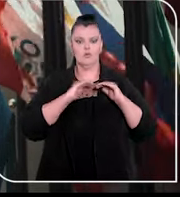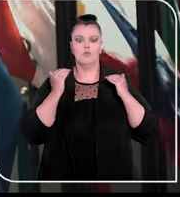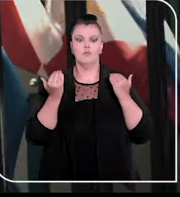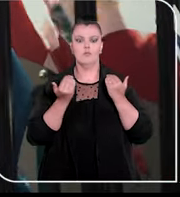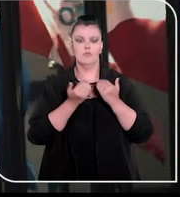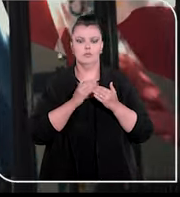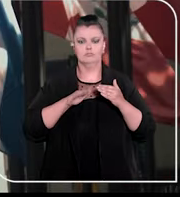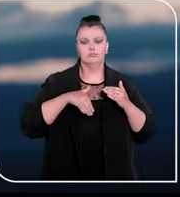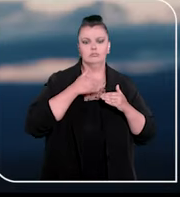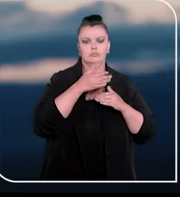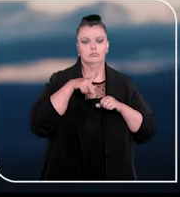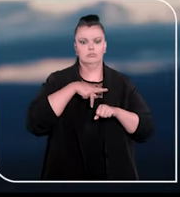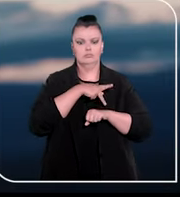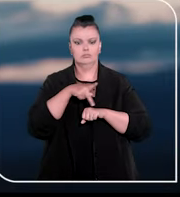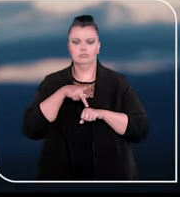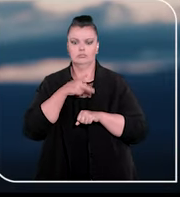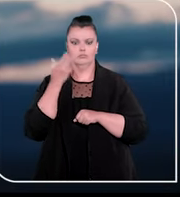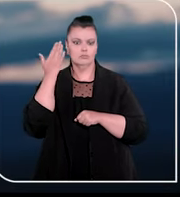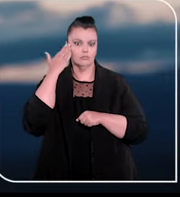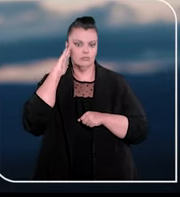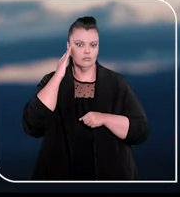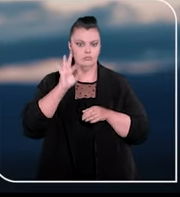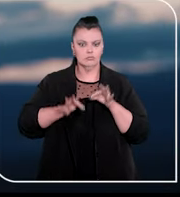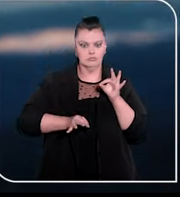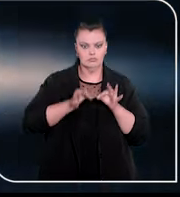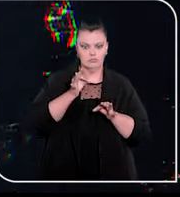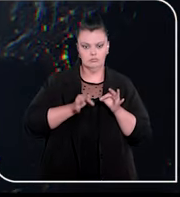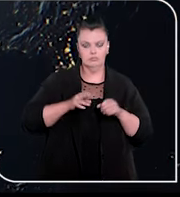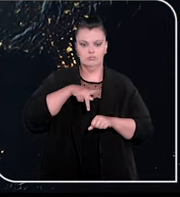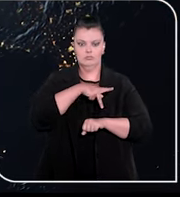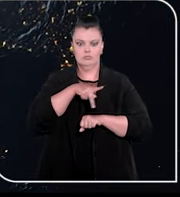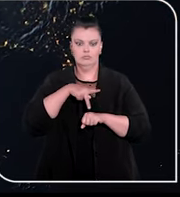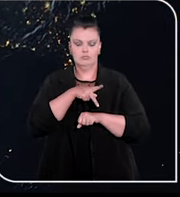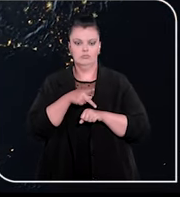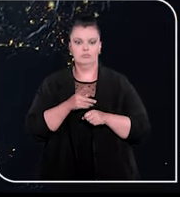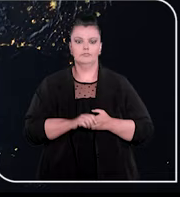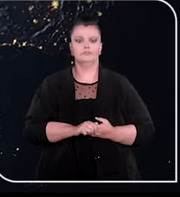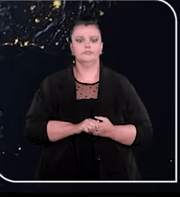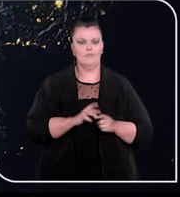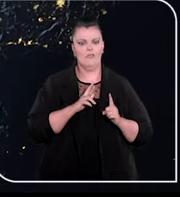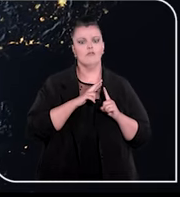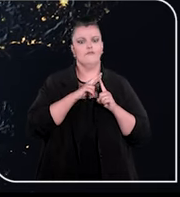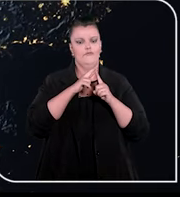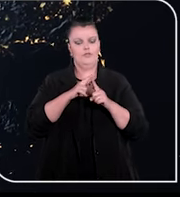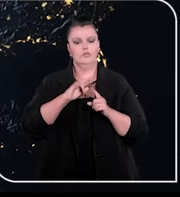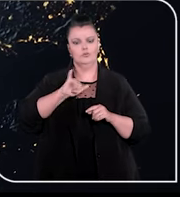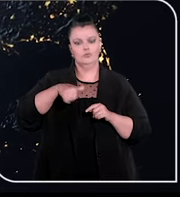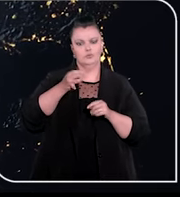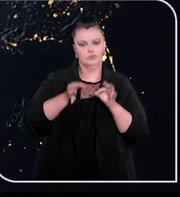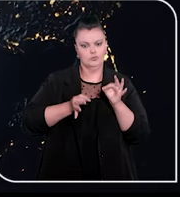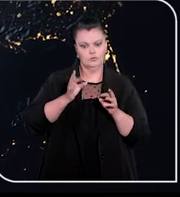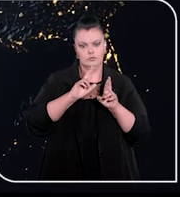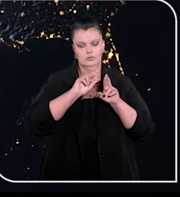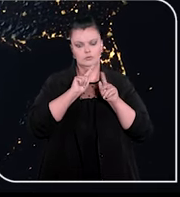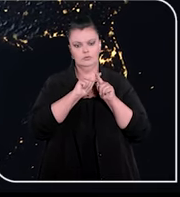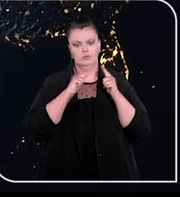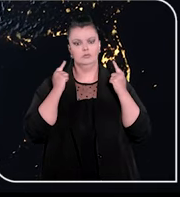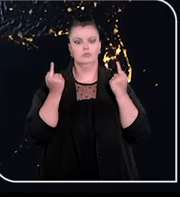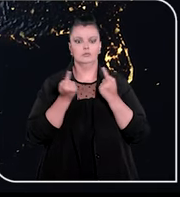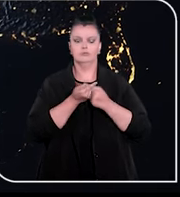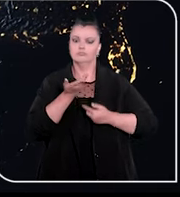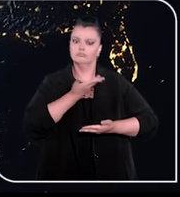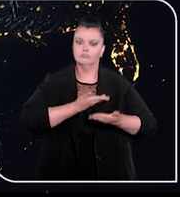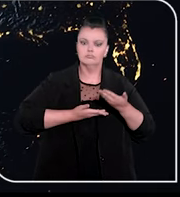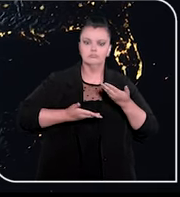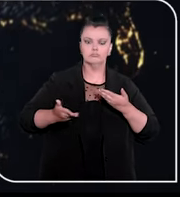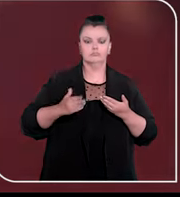a comunidade internacional compreenda melhor a justiça do país. Serve de referência jurídica para tribunais ao redor do mundo, facilita a